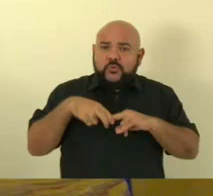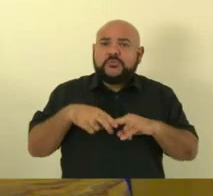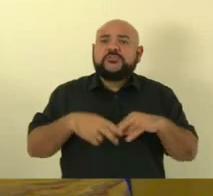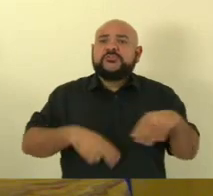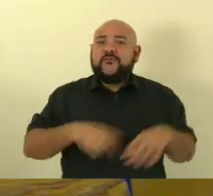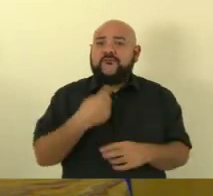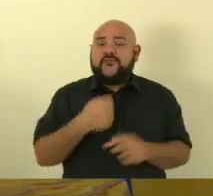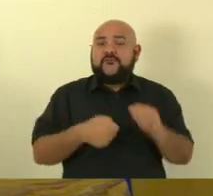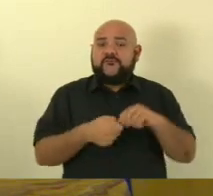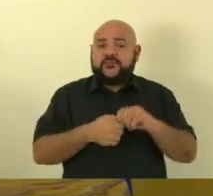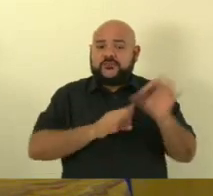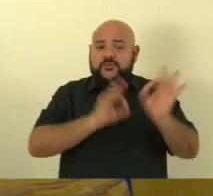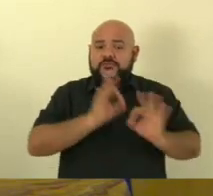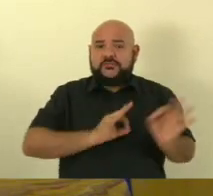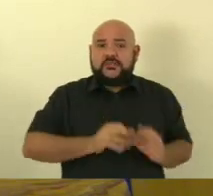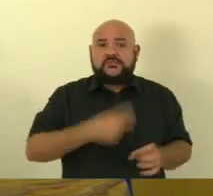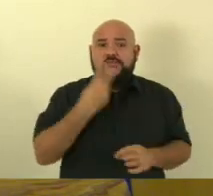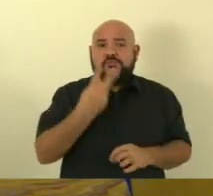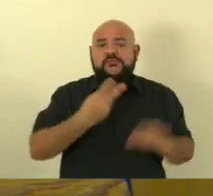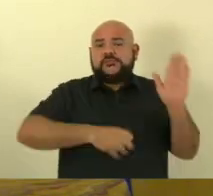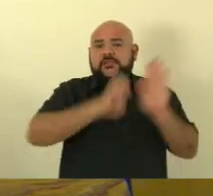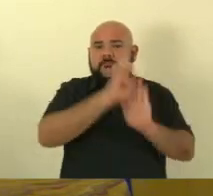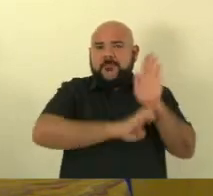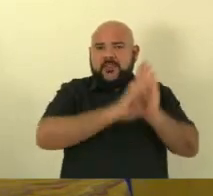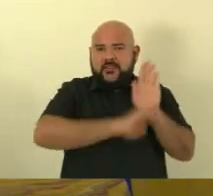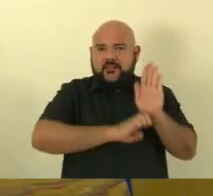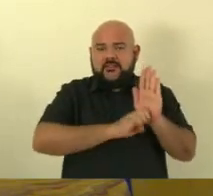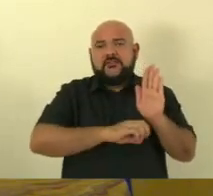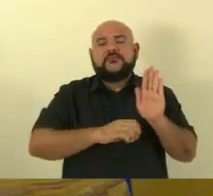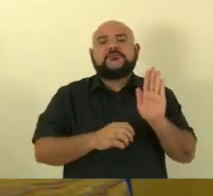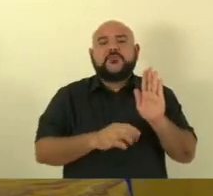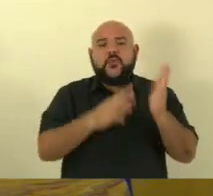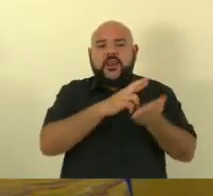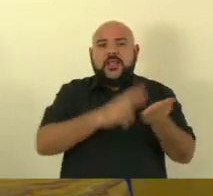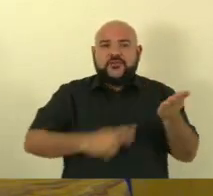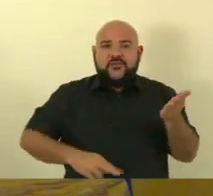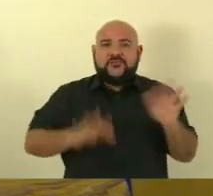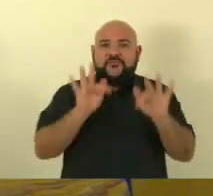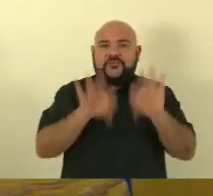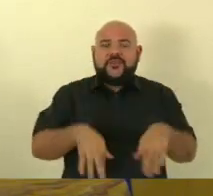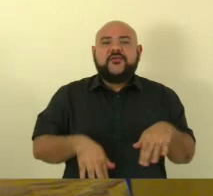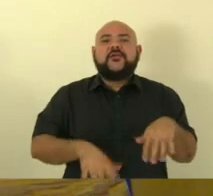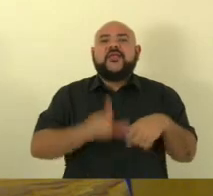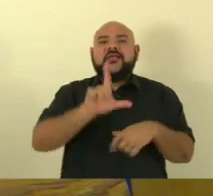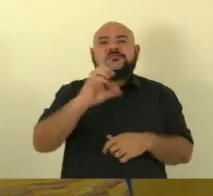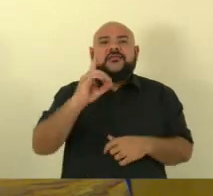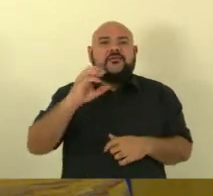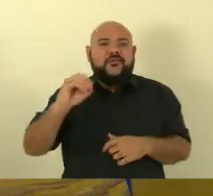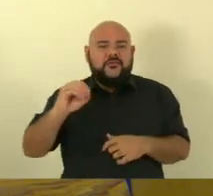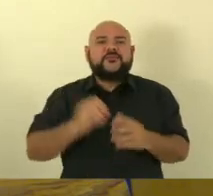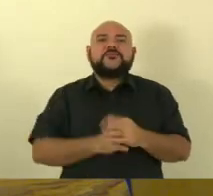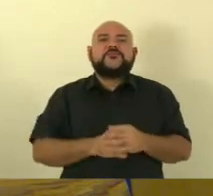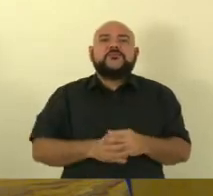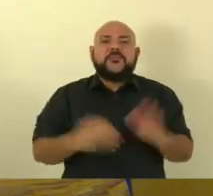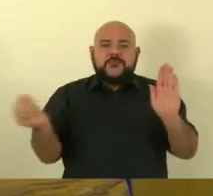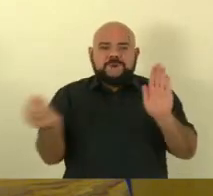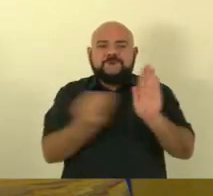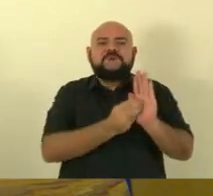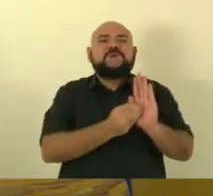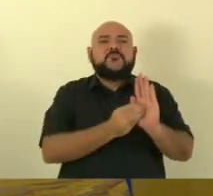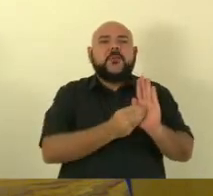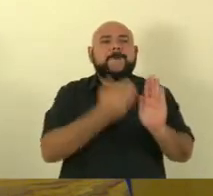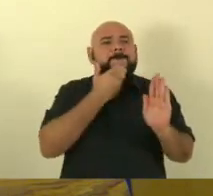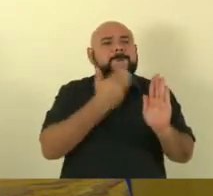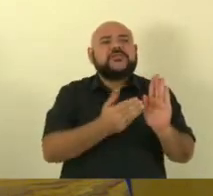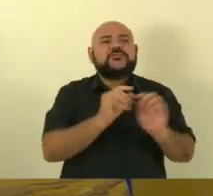relatório final da LDO uma exigindo maior publicidade caro deputado Danilo